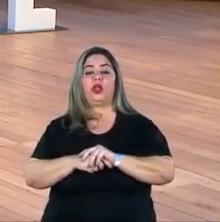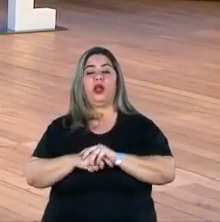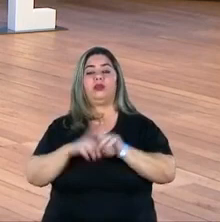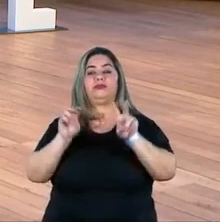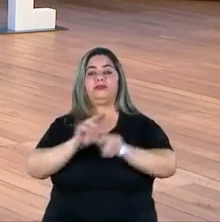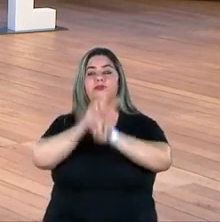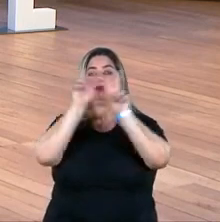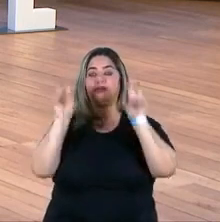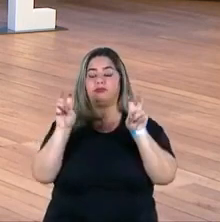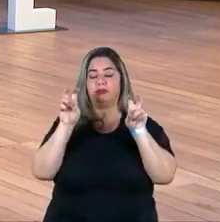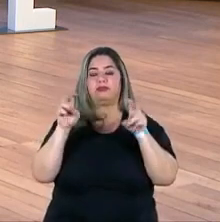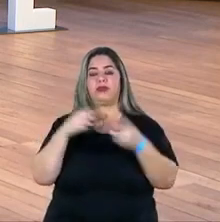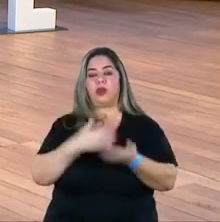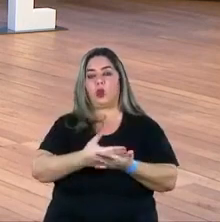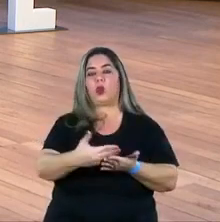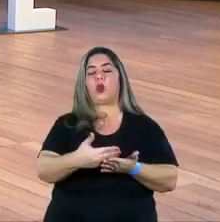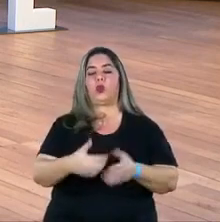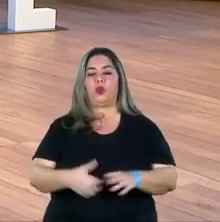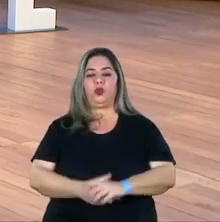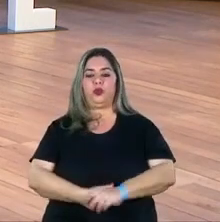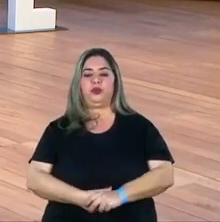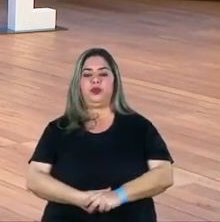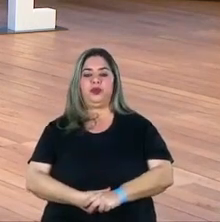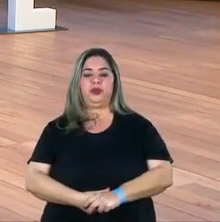sobre essa pauta aí que a gente levantou.